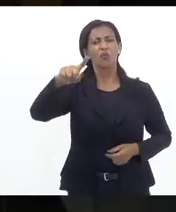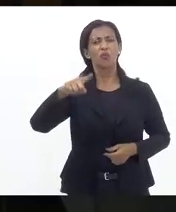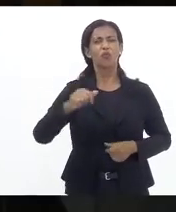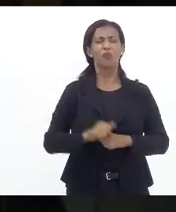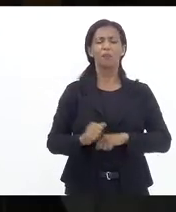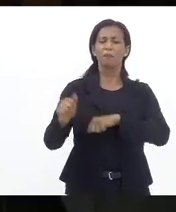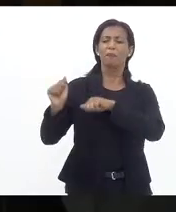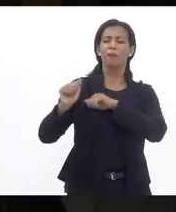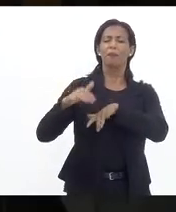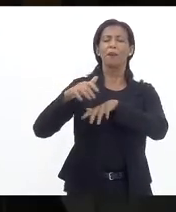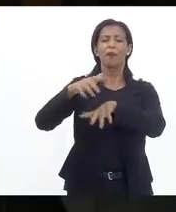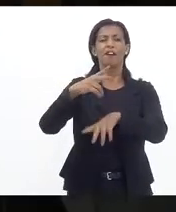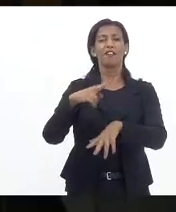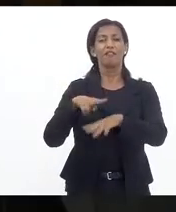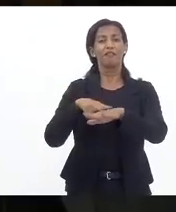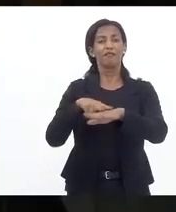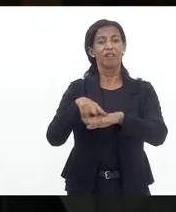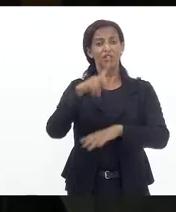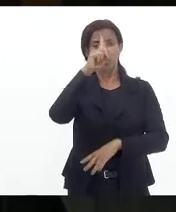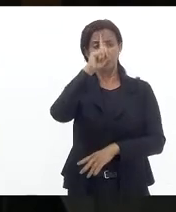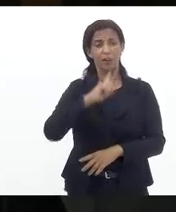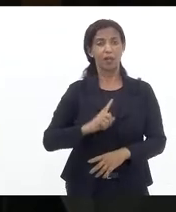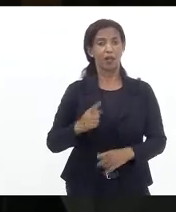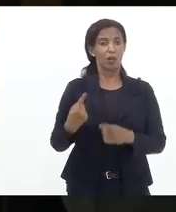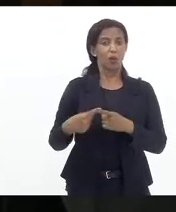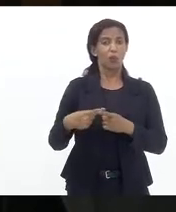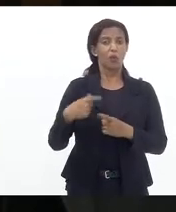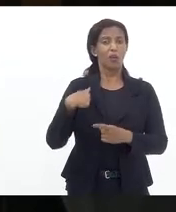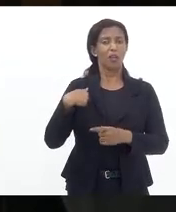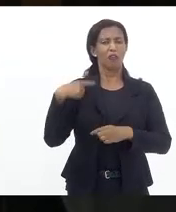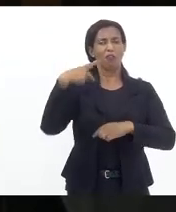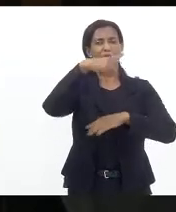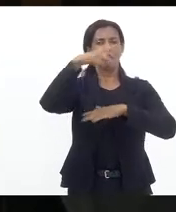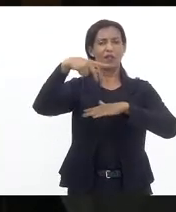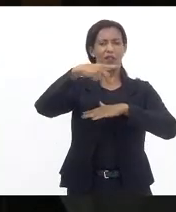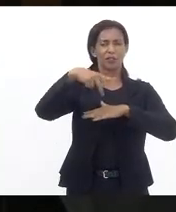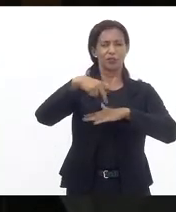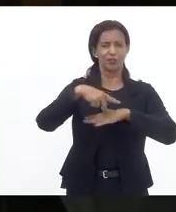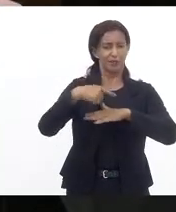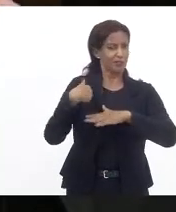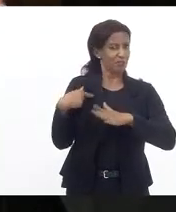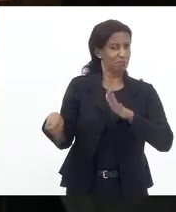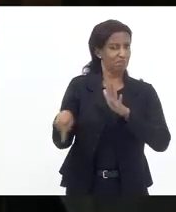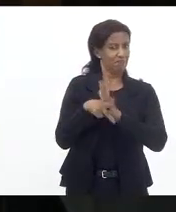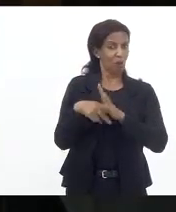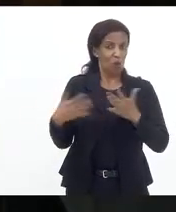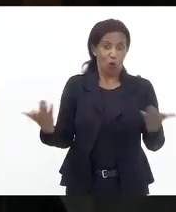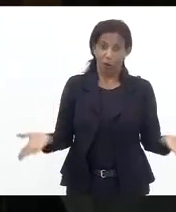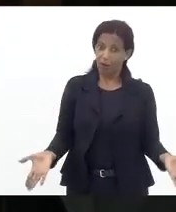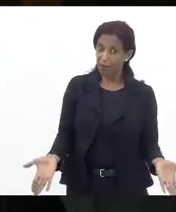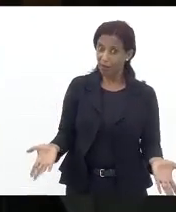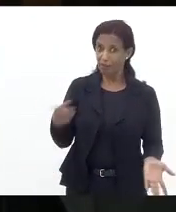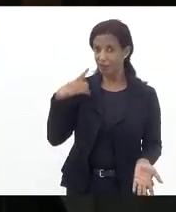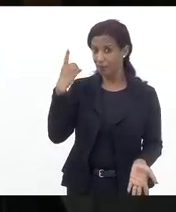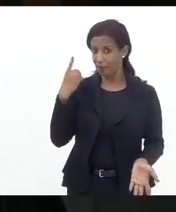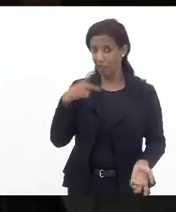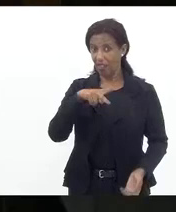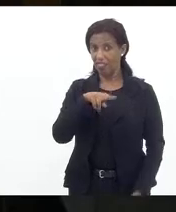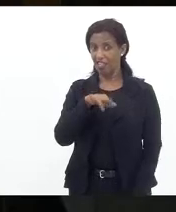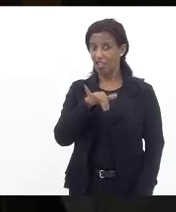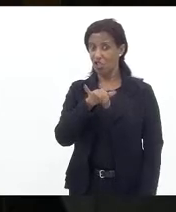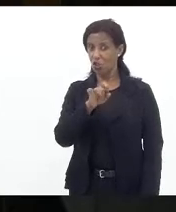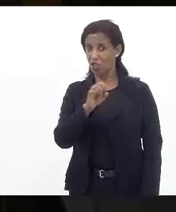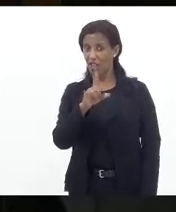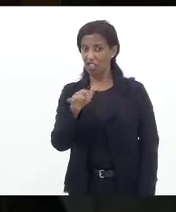bolsonarista de verde e amarelo porque é um nacionalista ora bolas deputado nacionalistas tem